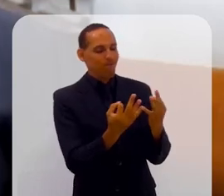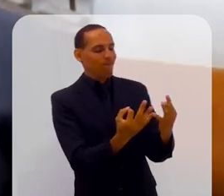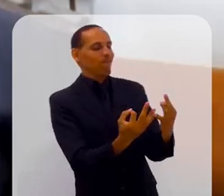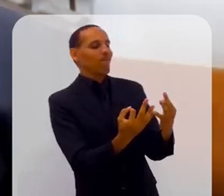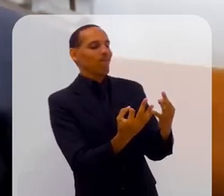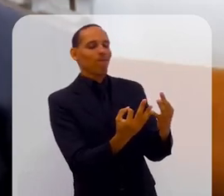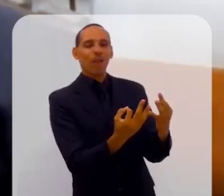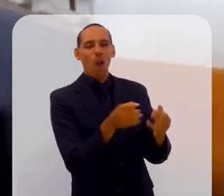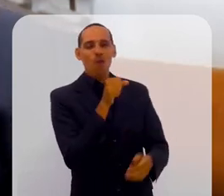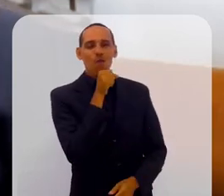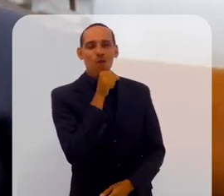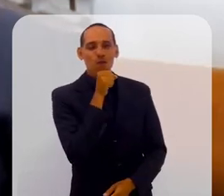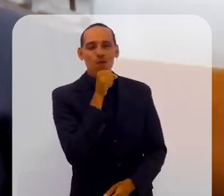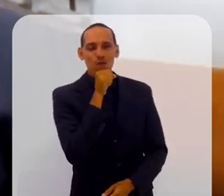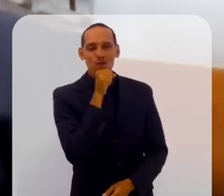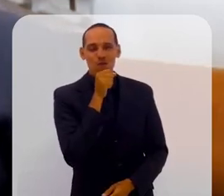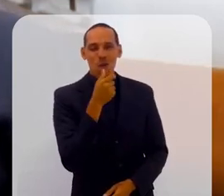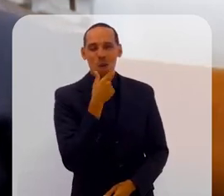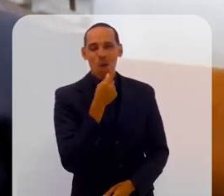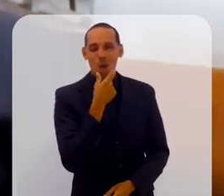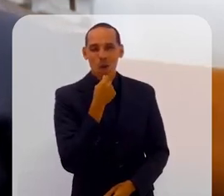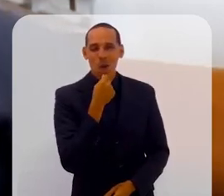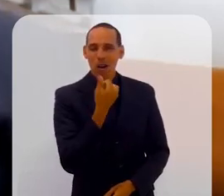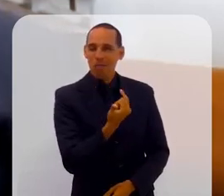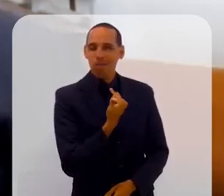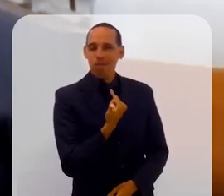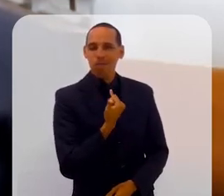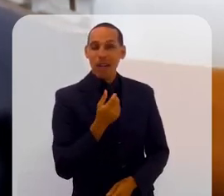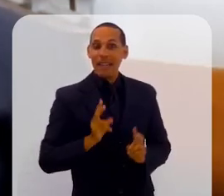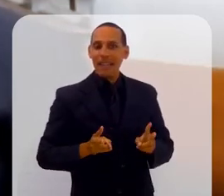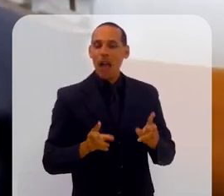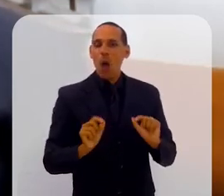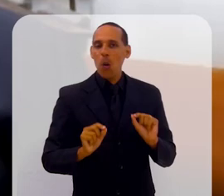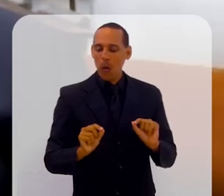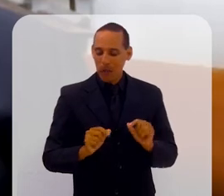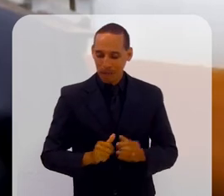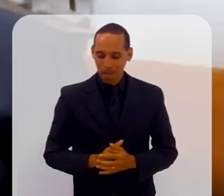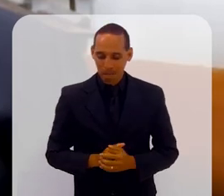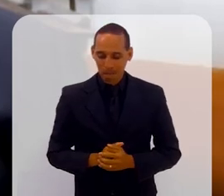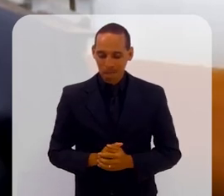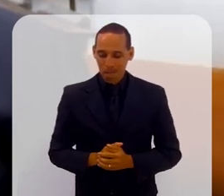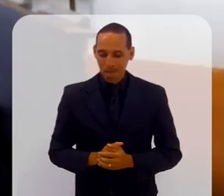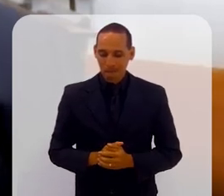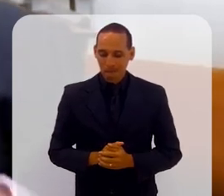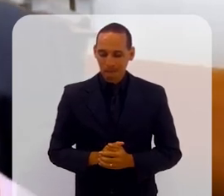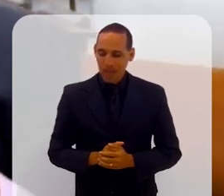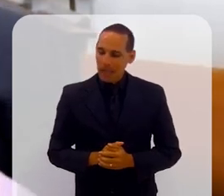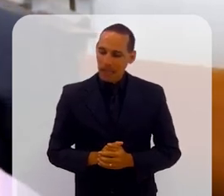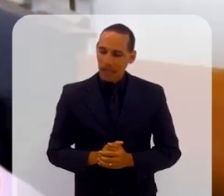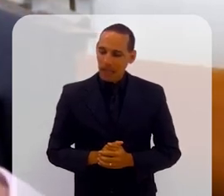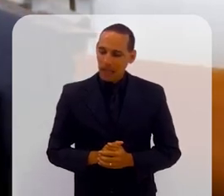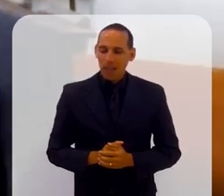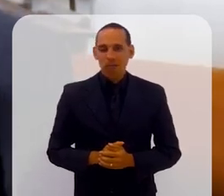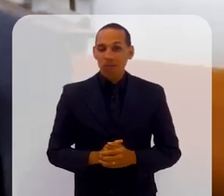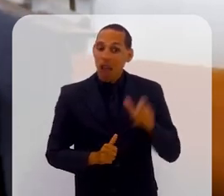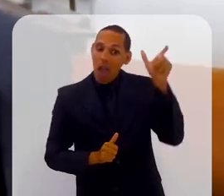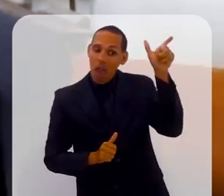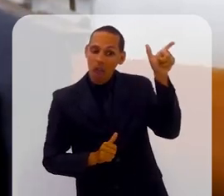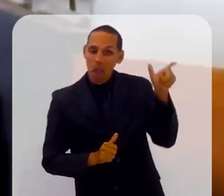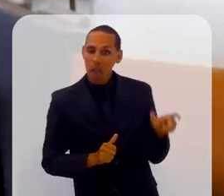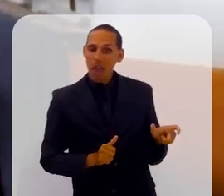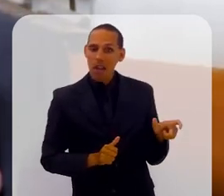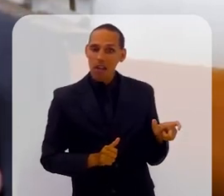meu avô, meu avô sempre dizia que ele não